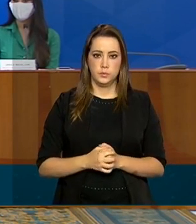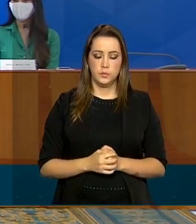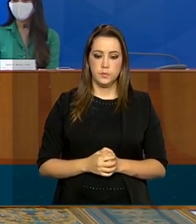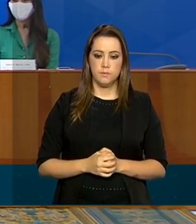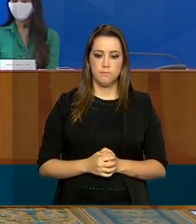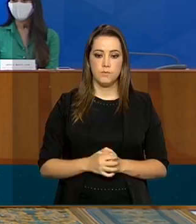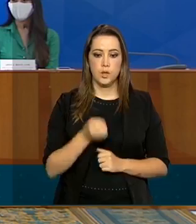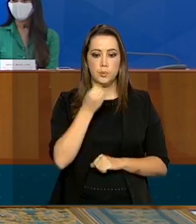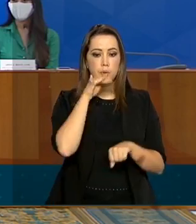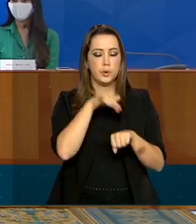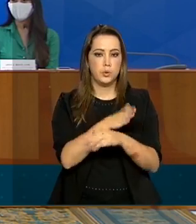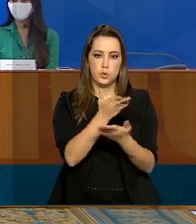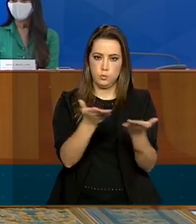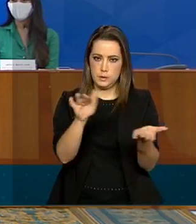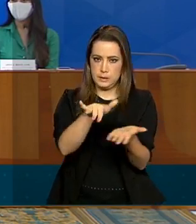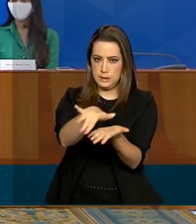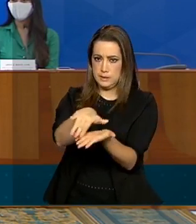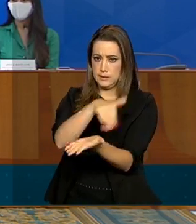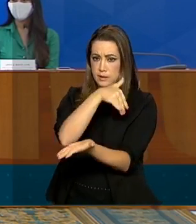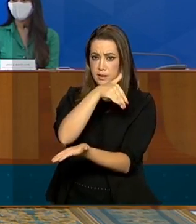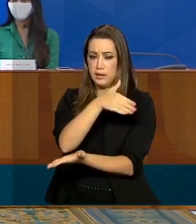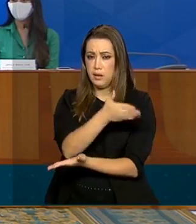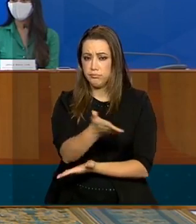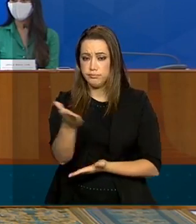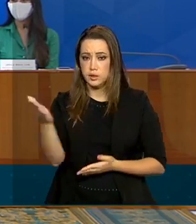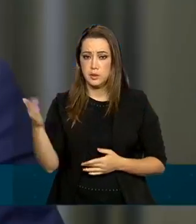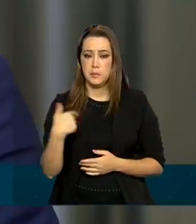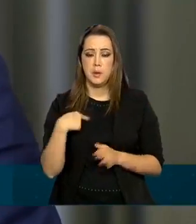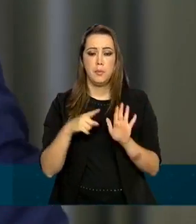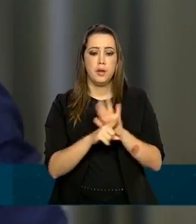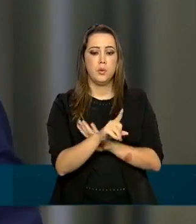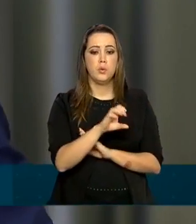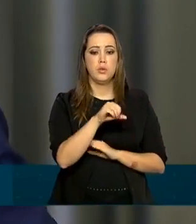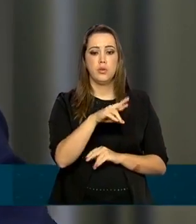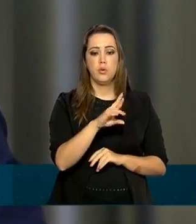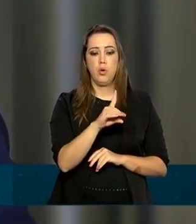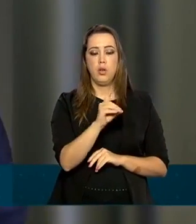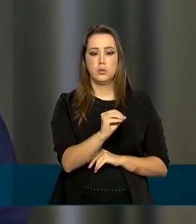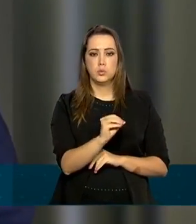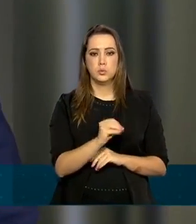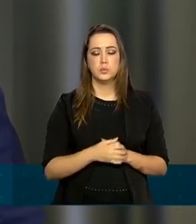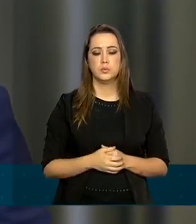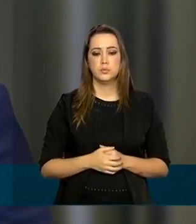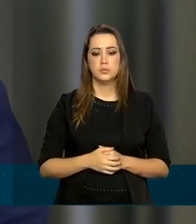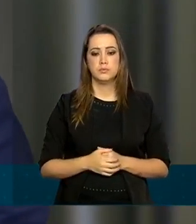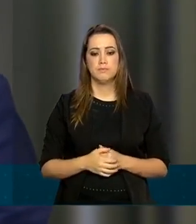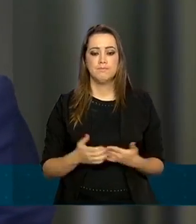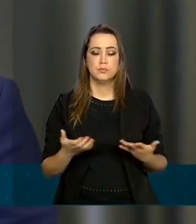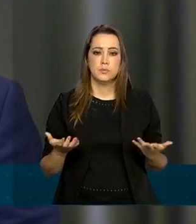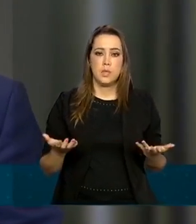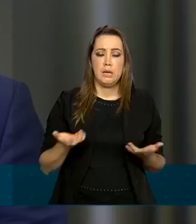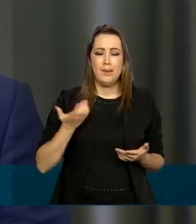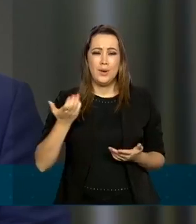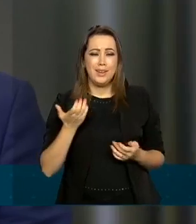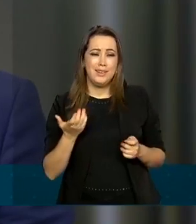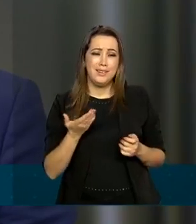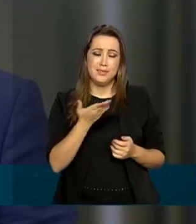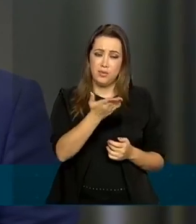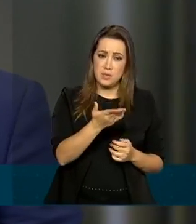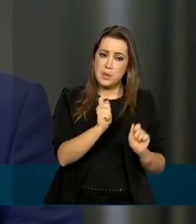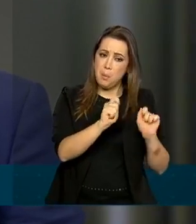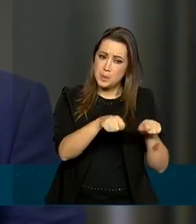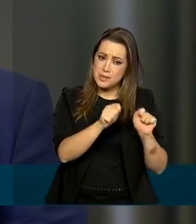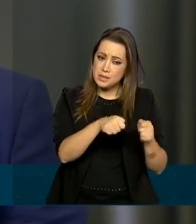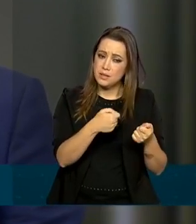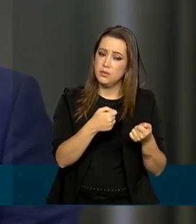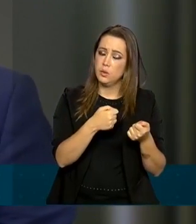boa noite secretários minha pergunta é para o secretário Eduardo secretário eu gostaria que o senhor desse se possível uma ideia